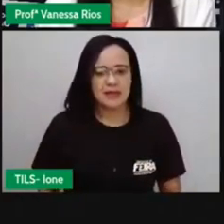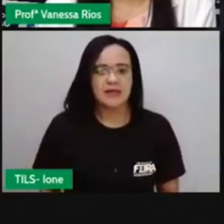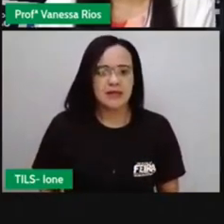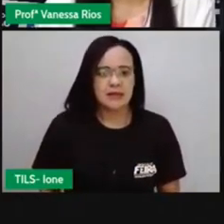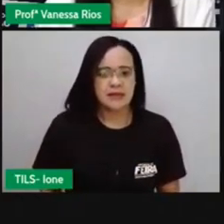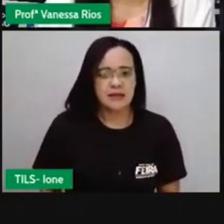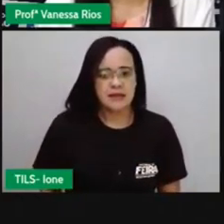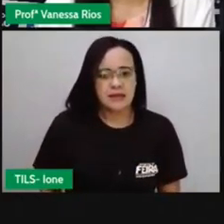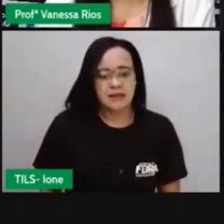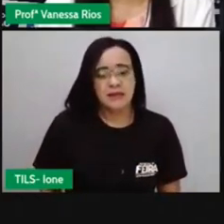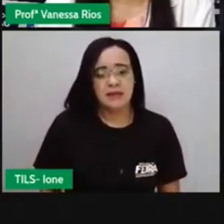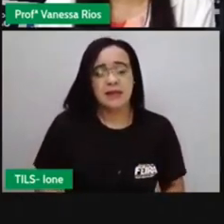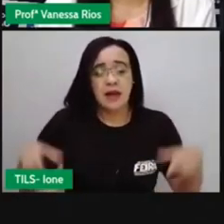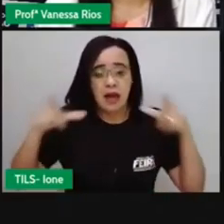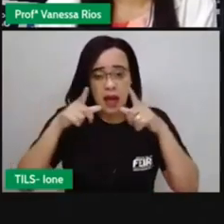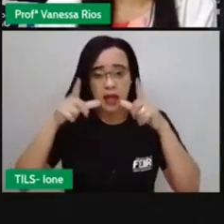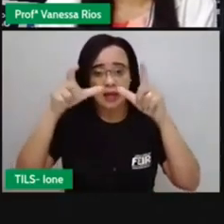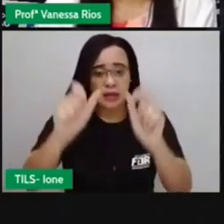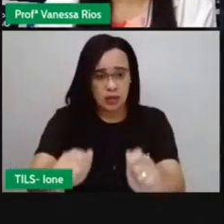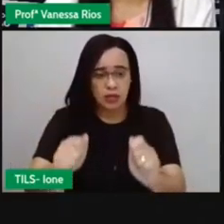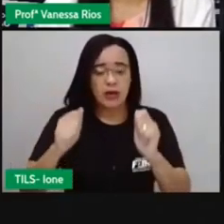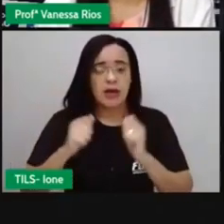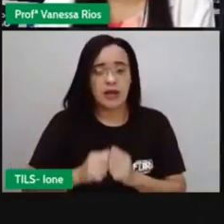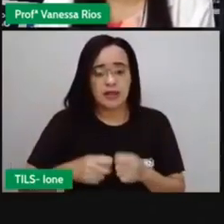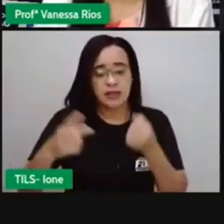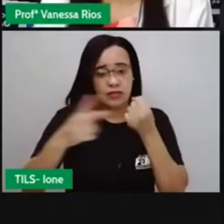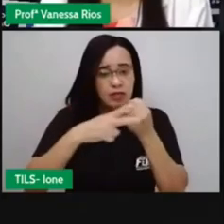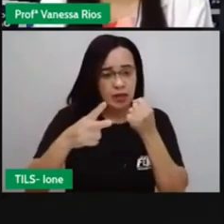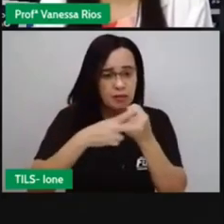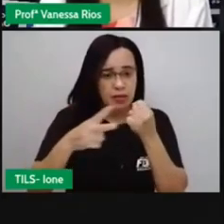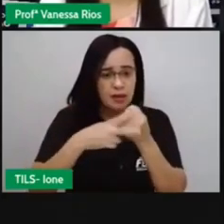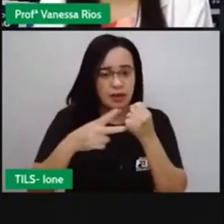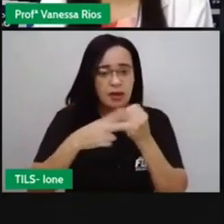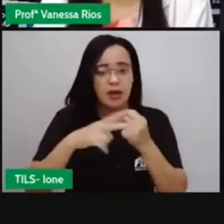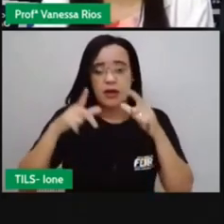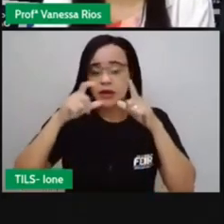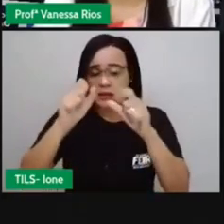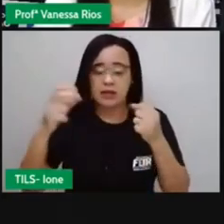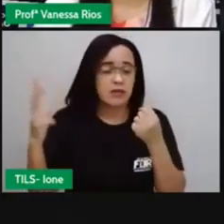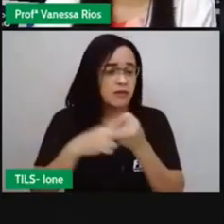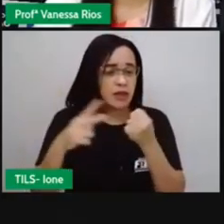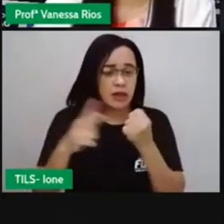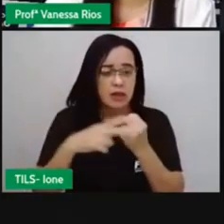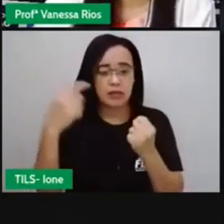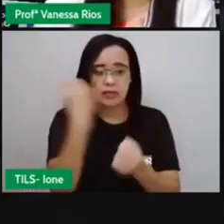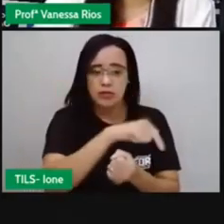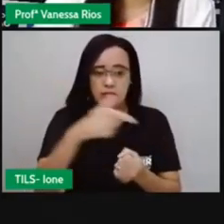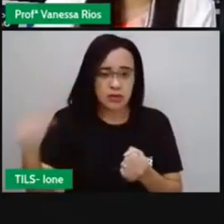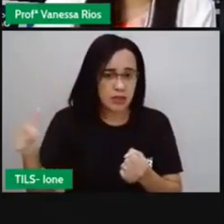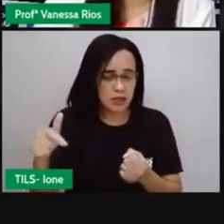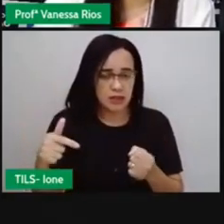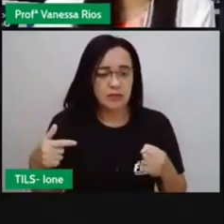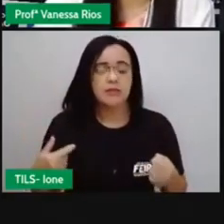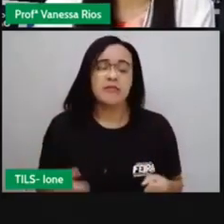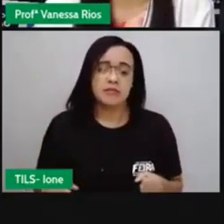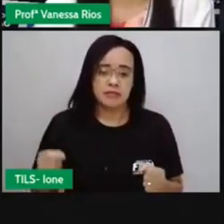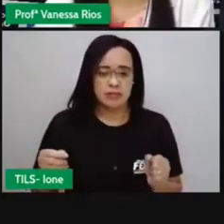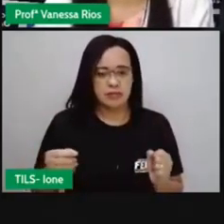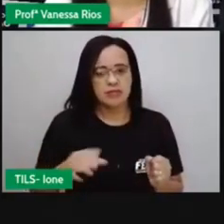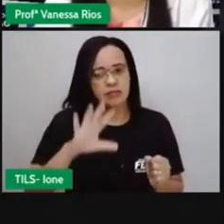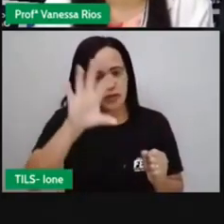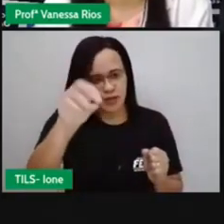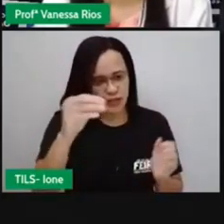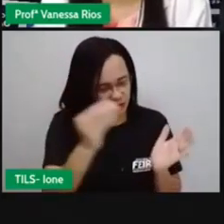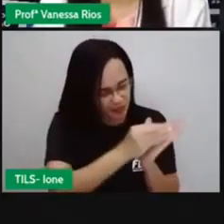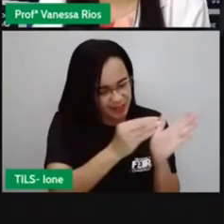E aí agora anota aí, não é? É importante a prova em falando aí dos textos, da linguagem verbal e também